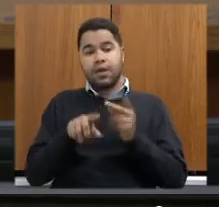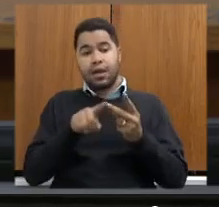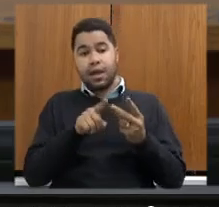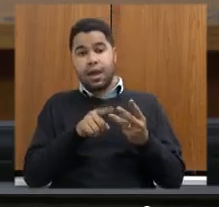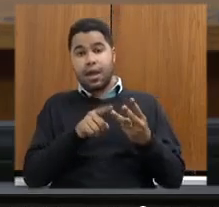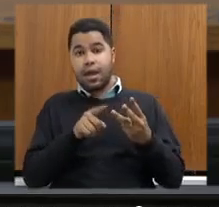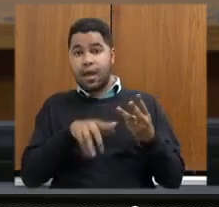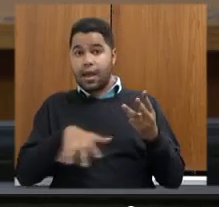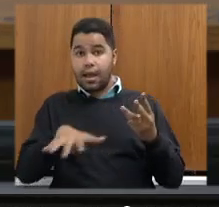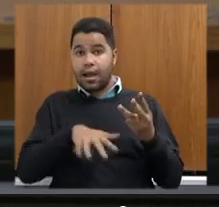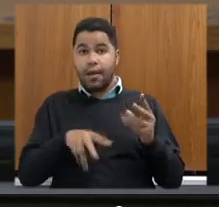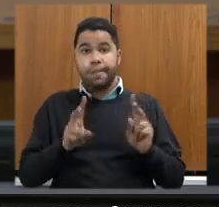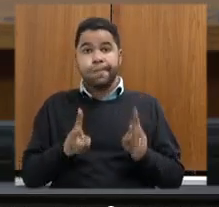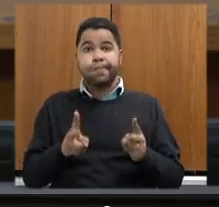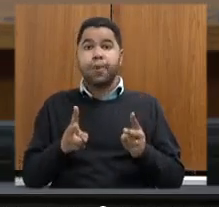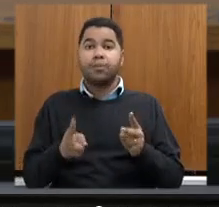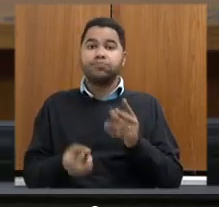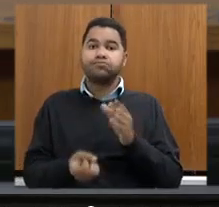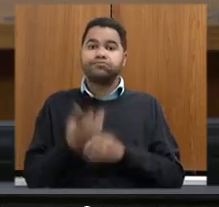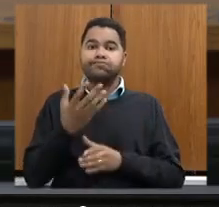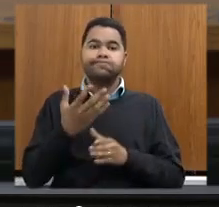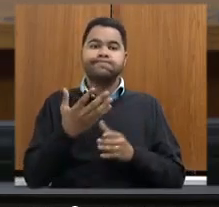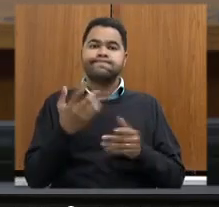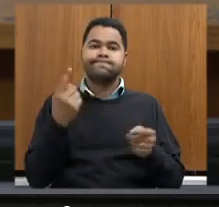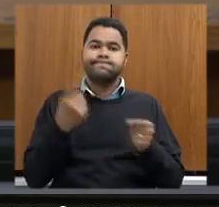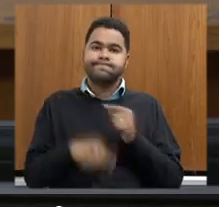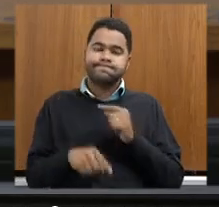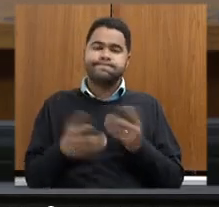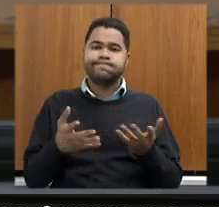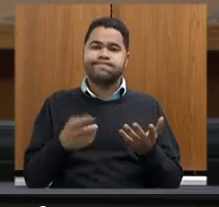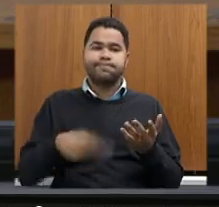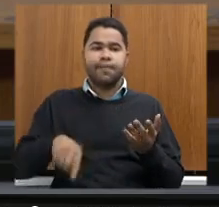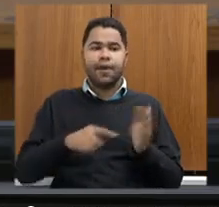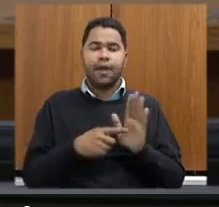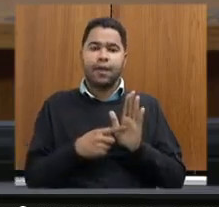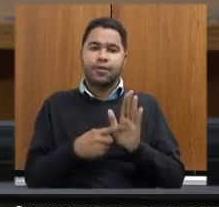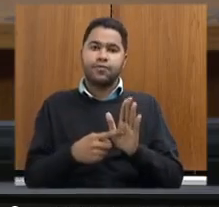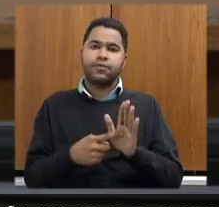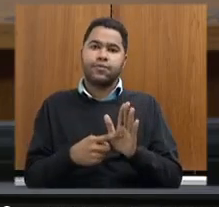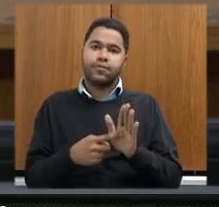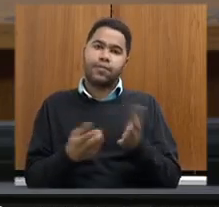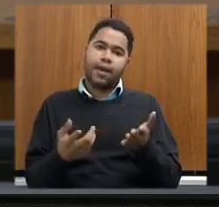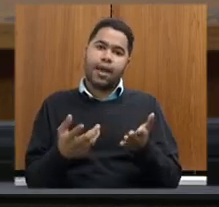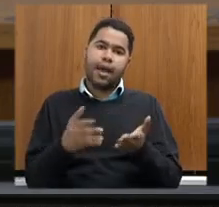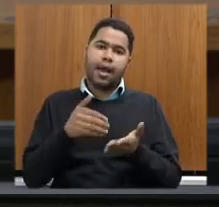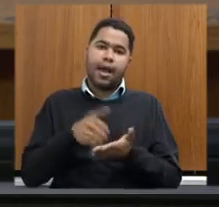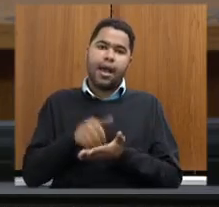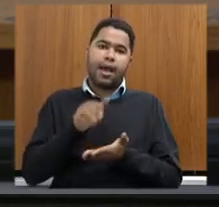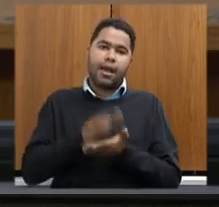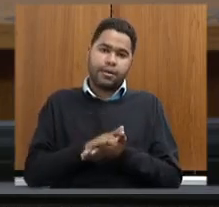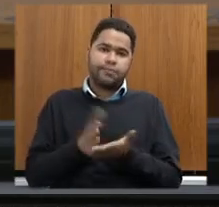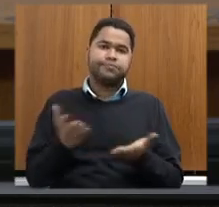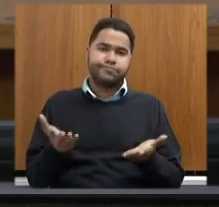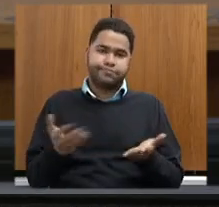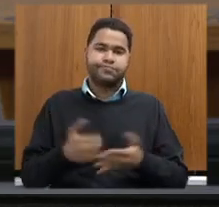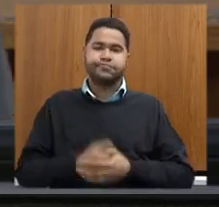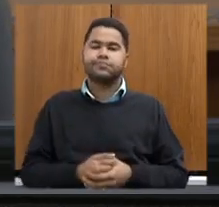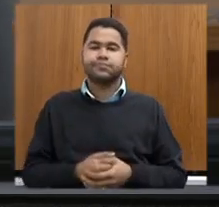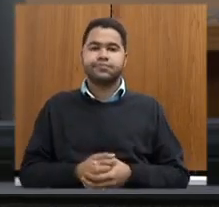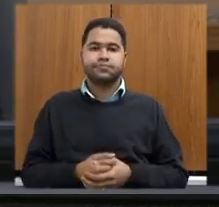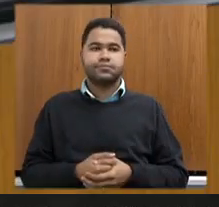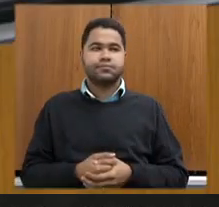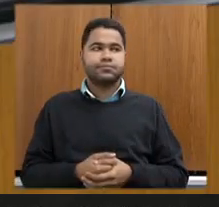permanente, leva o produtor à irregularidade, ficando ele exposto a sanções administrativas, a penalidades administrativas.